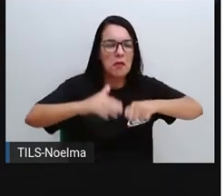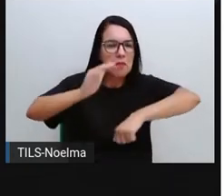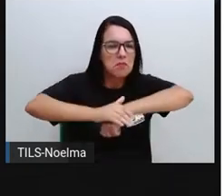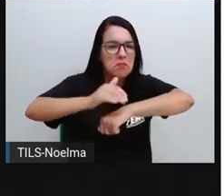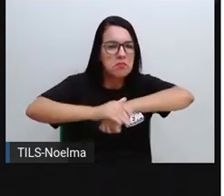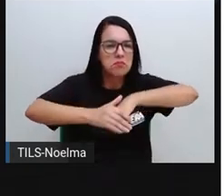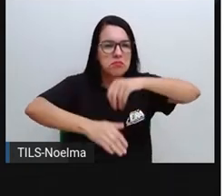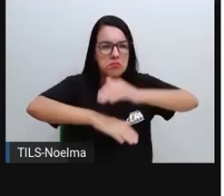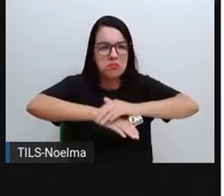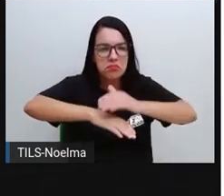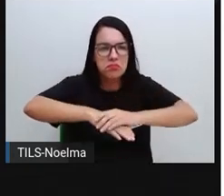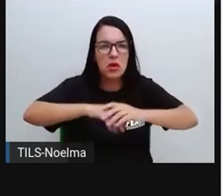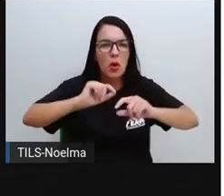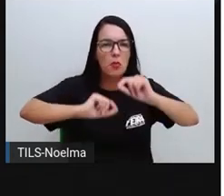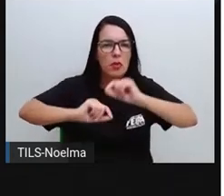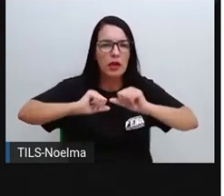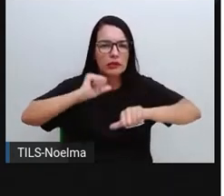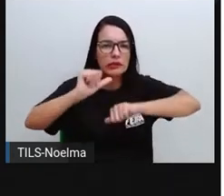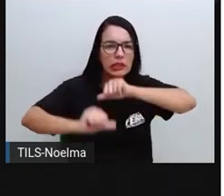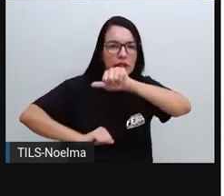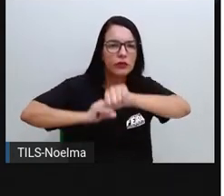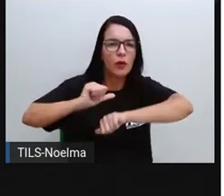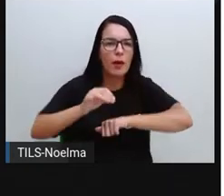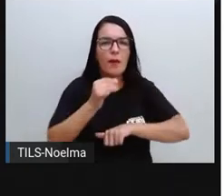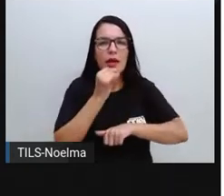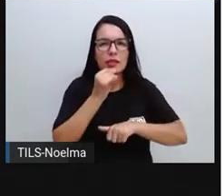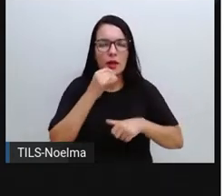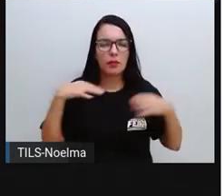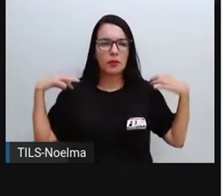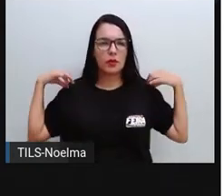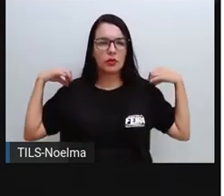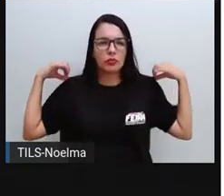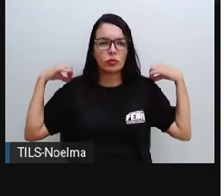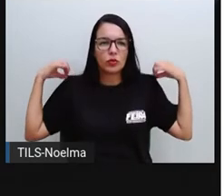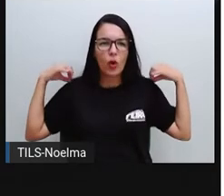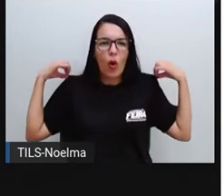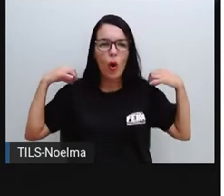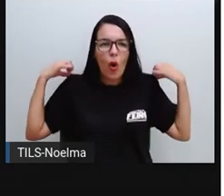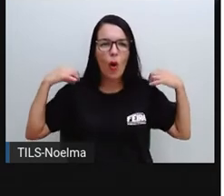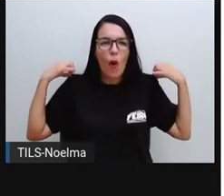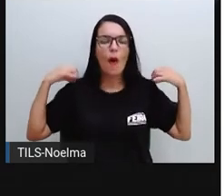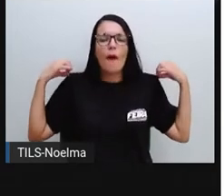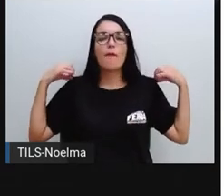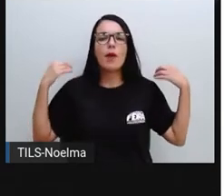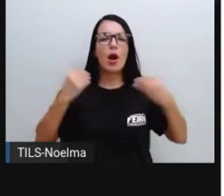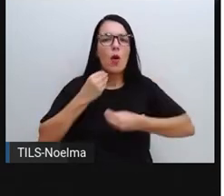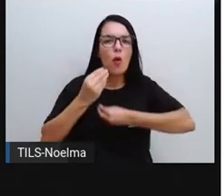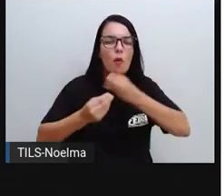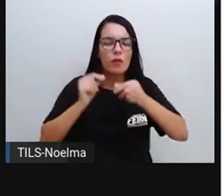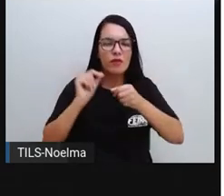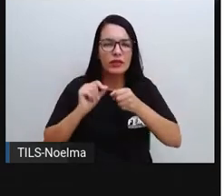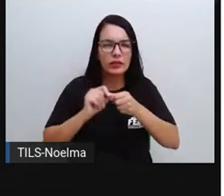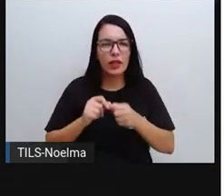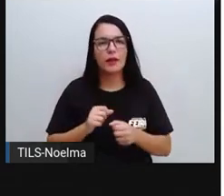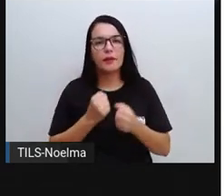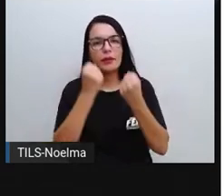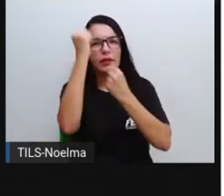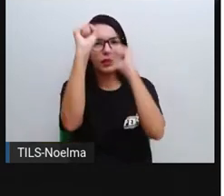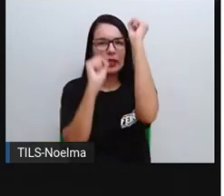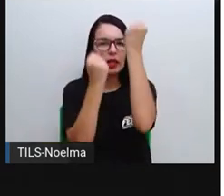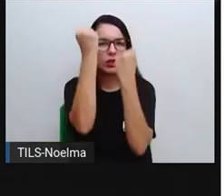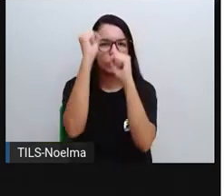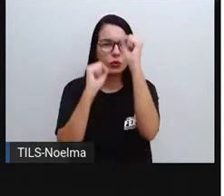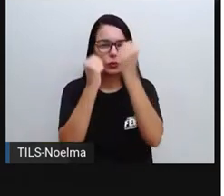da matéria-prima, por exemplo, a confecção de uma roupa, de um tecido, né? A produção de